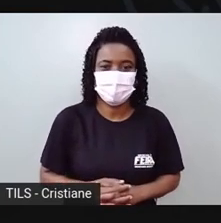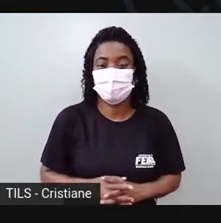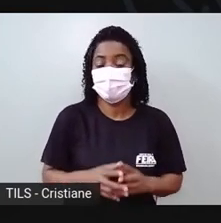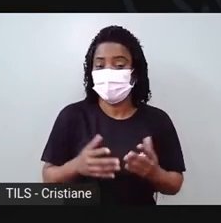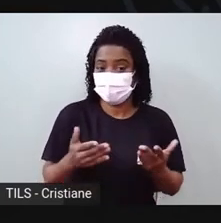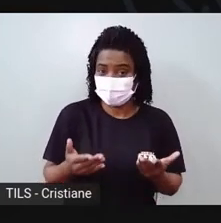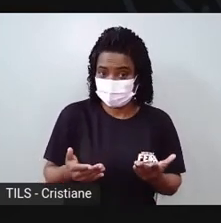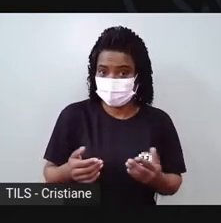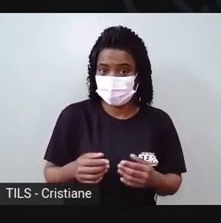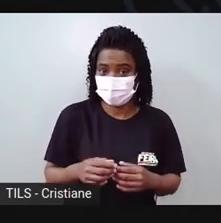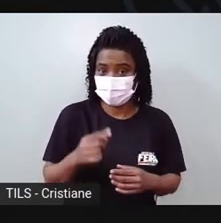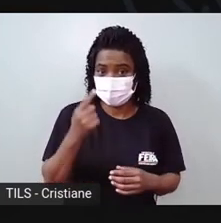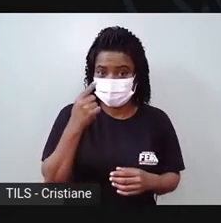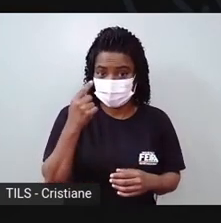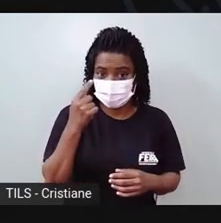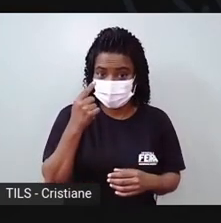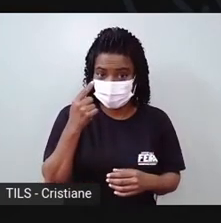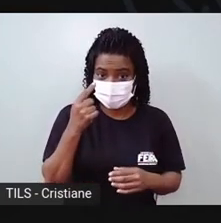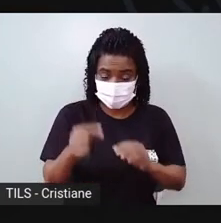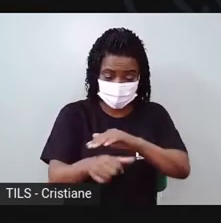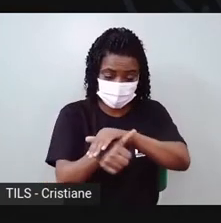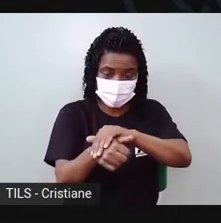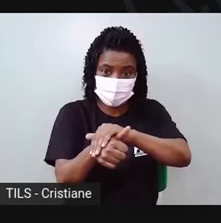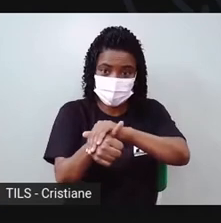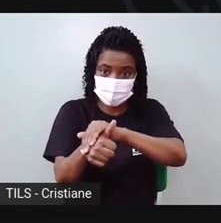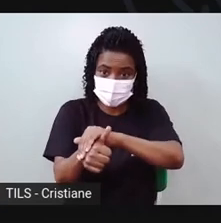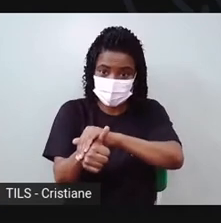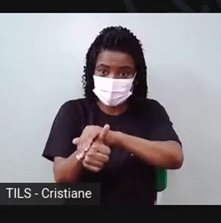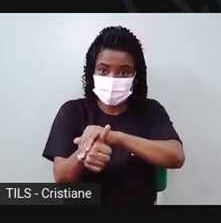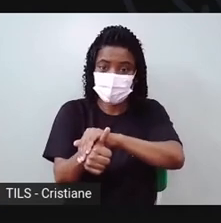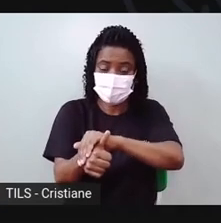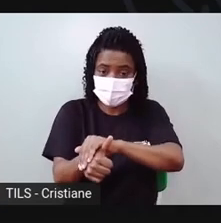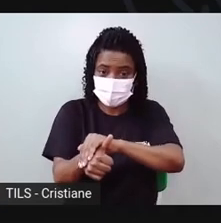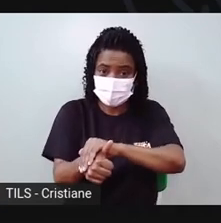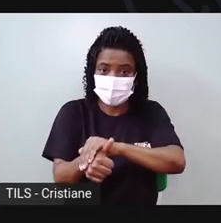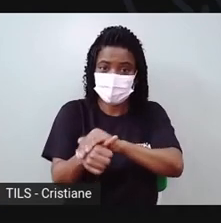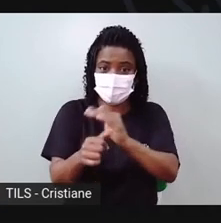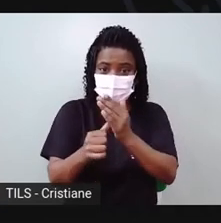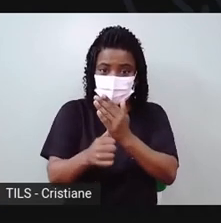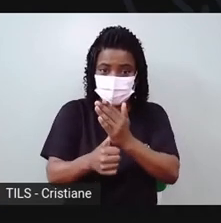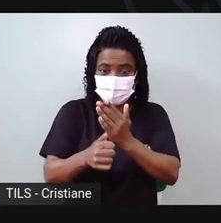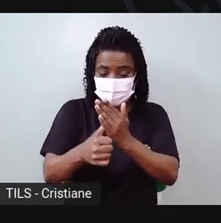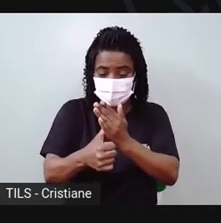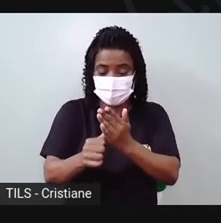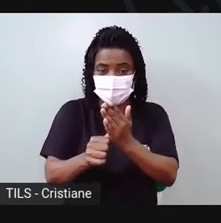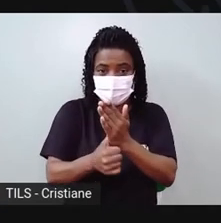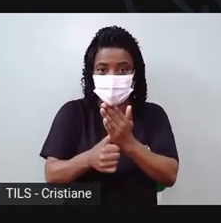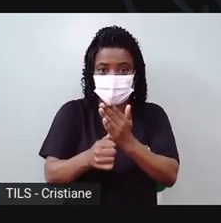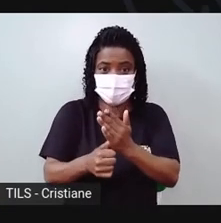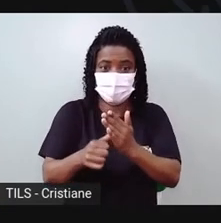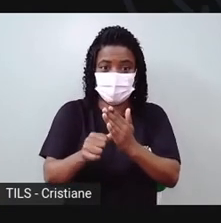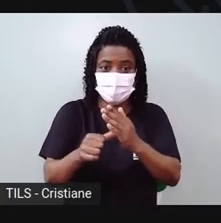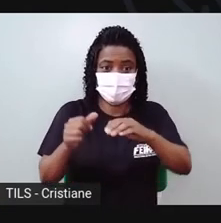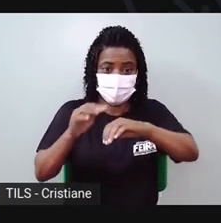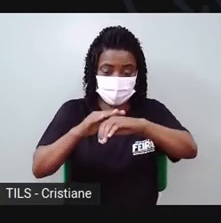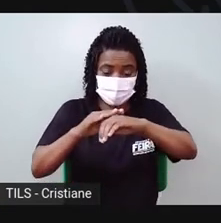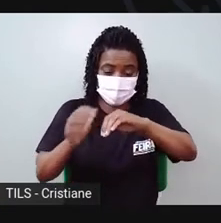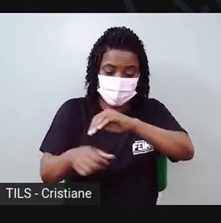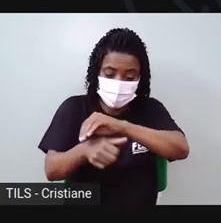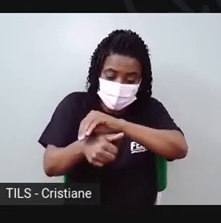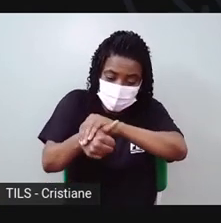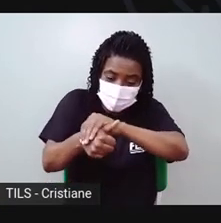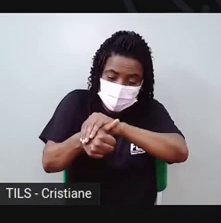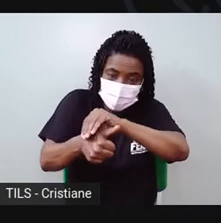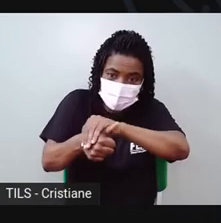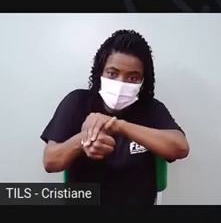apertando e alisando para emendar com o casco da tartaruga. Você já sabe que a